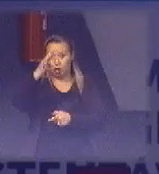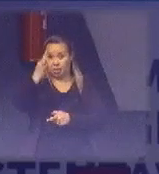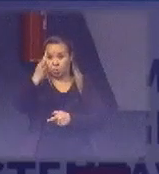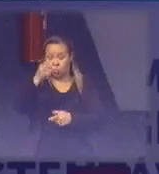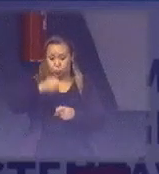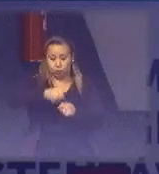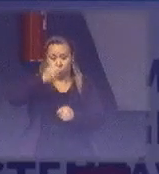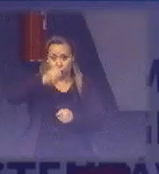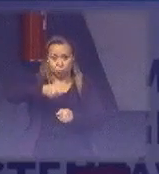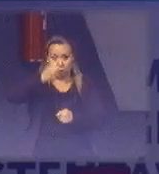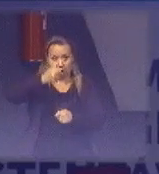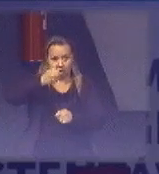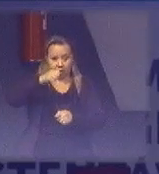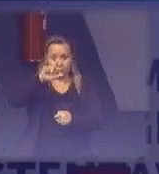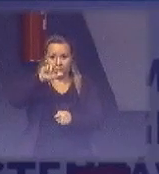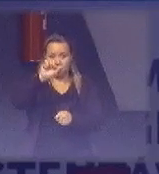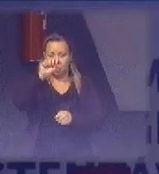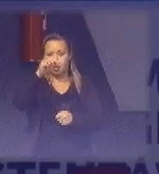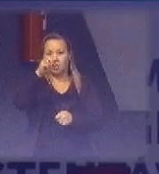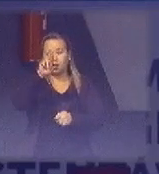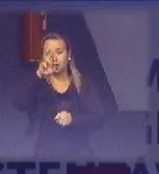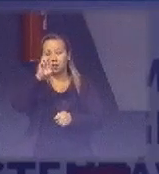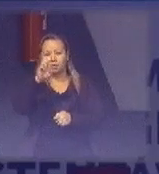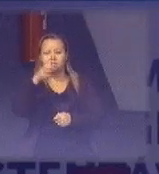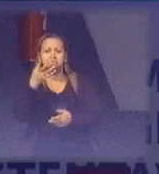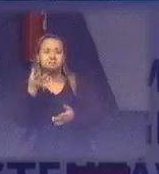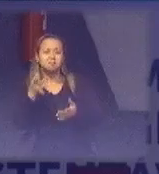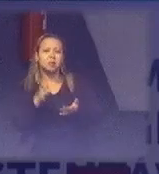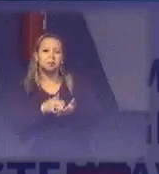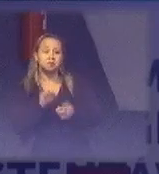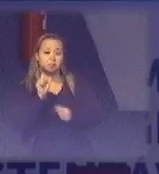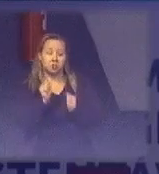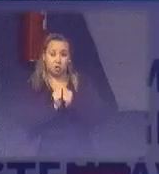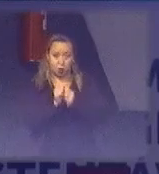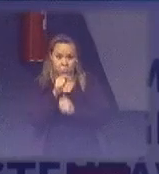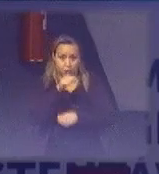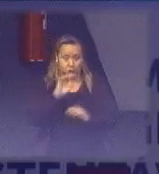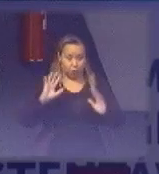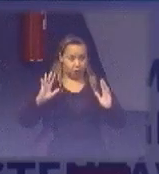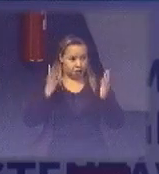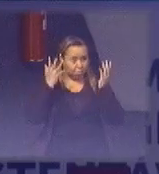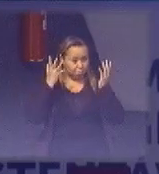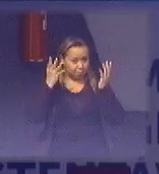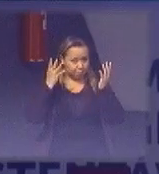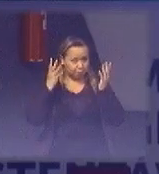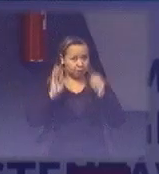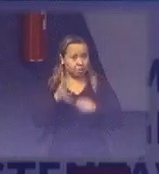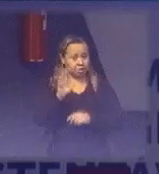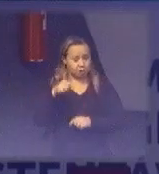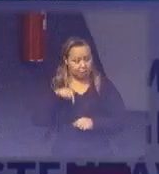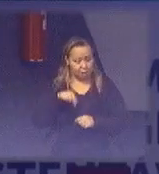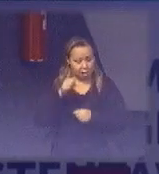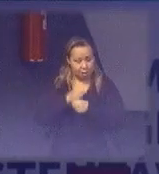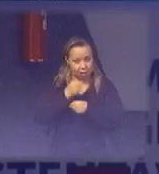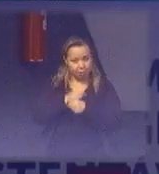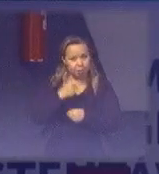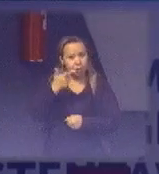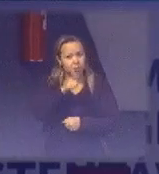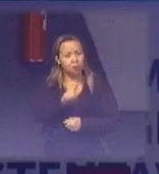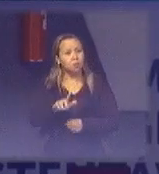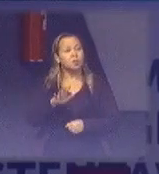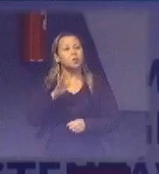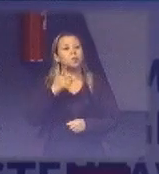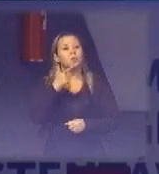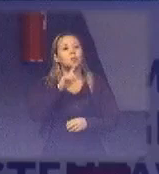ela. Detalhe que nós, com isso, com essa campanha, já esse ano, já arrecadamos